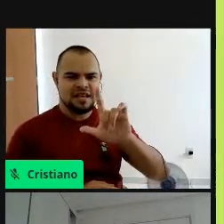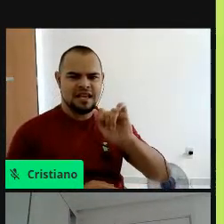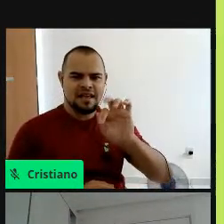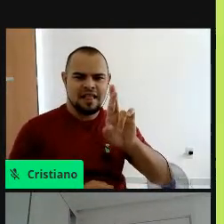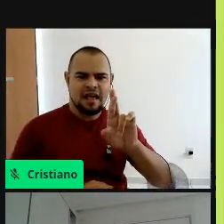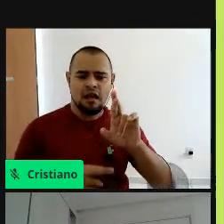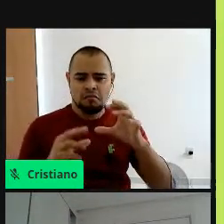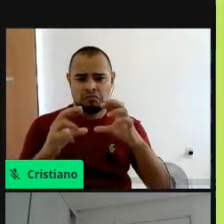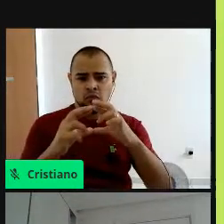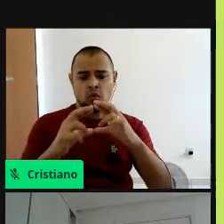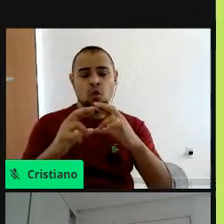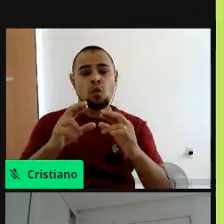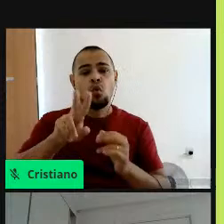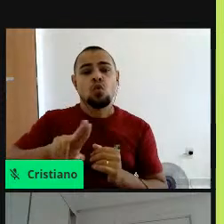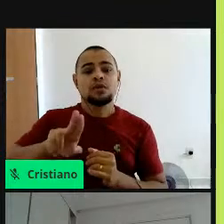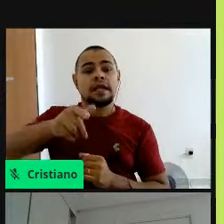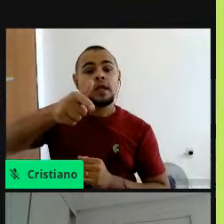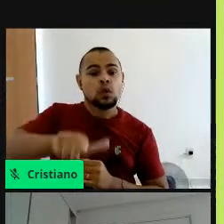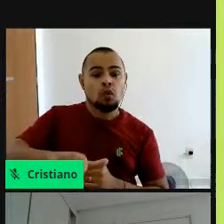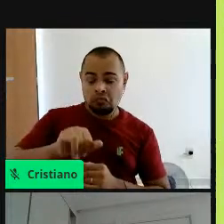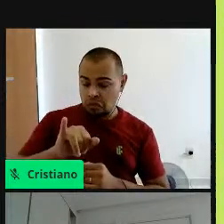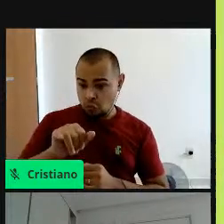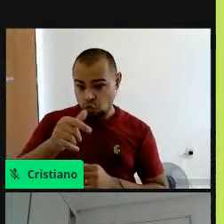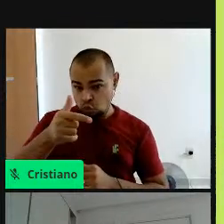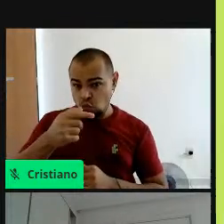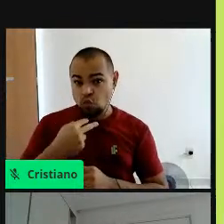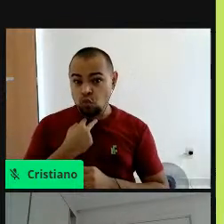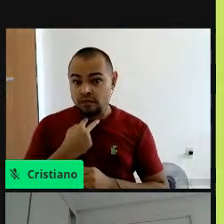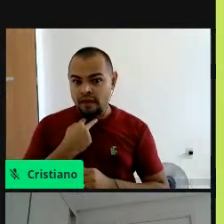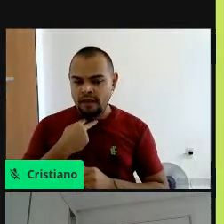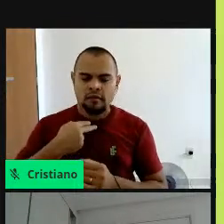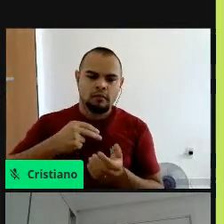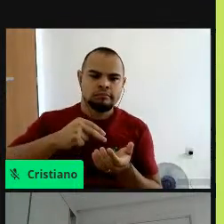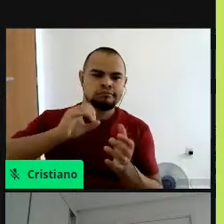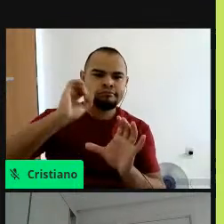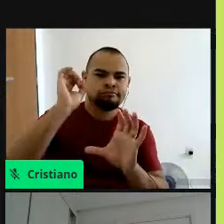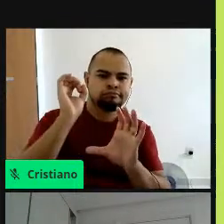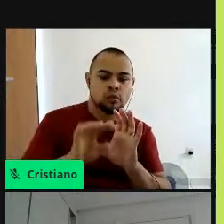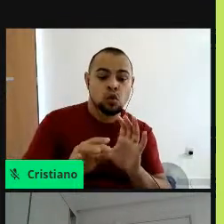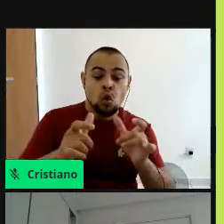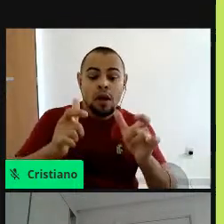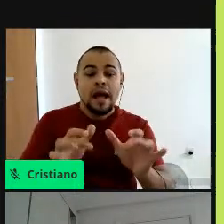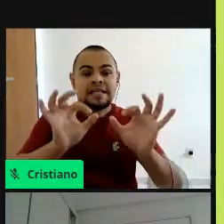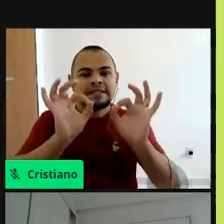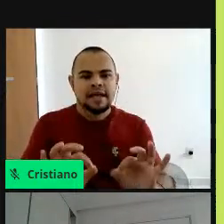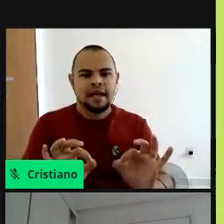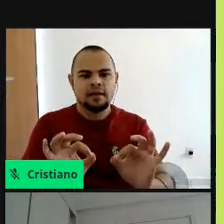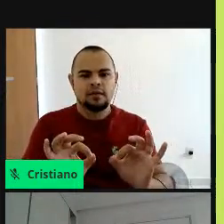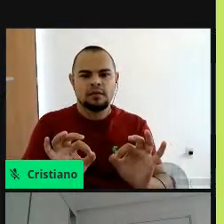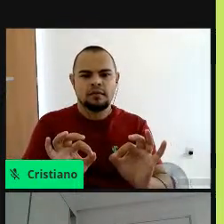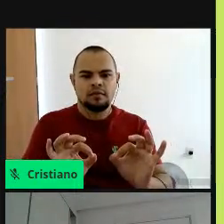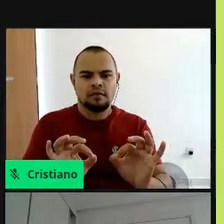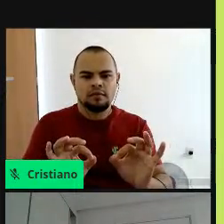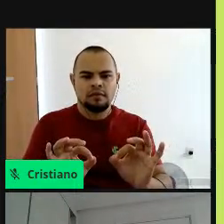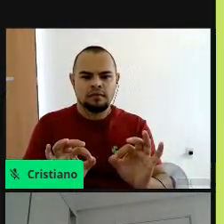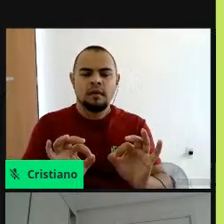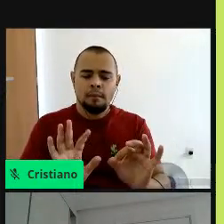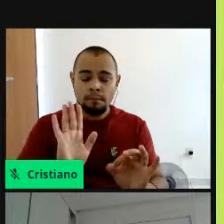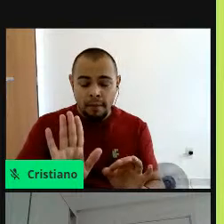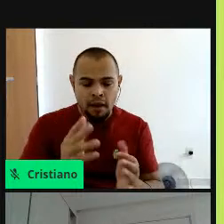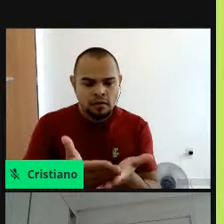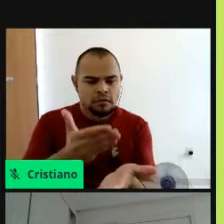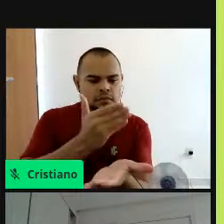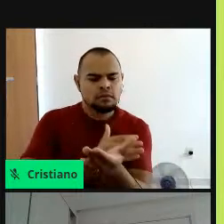um rejeito e deve ser destinado, o modo correto, é realmente o aterro sanitário, mas a gente deve pensar